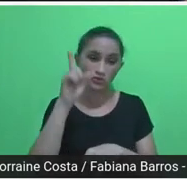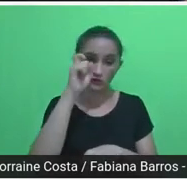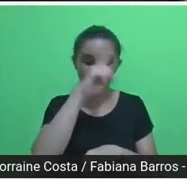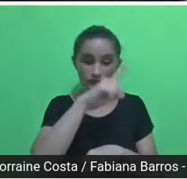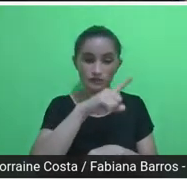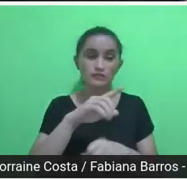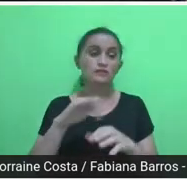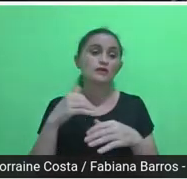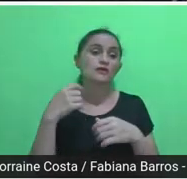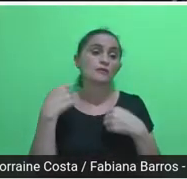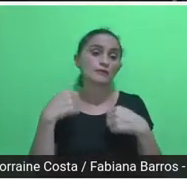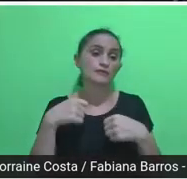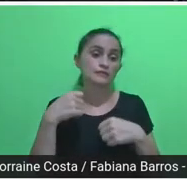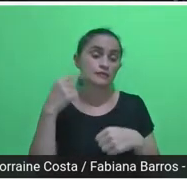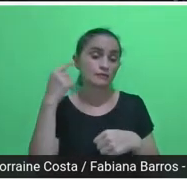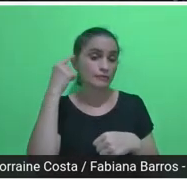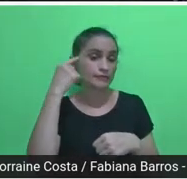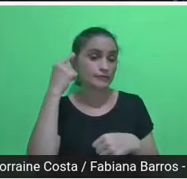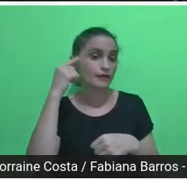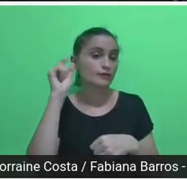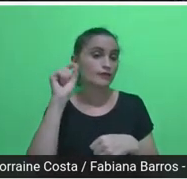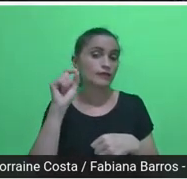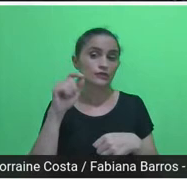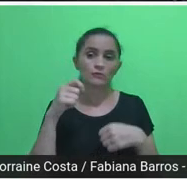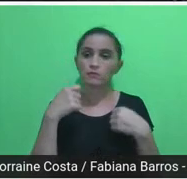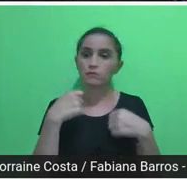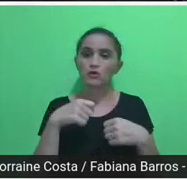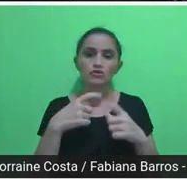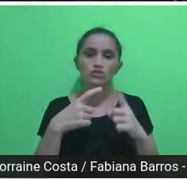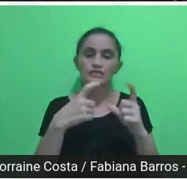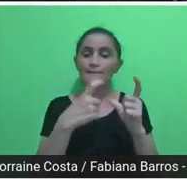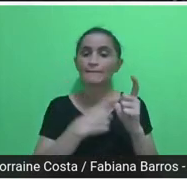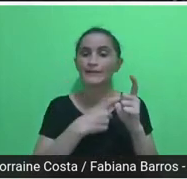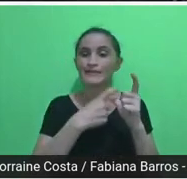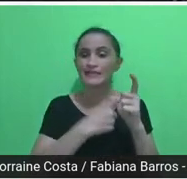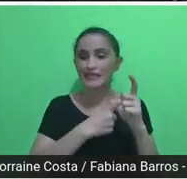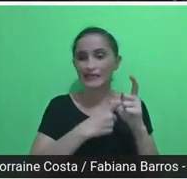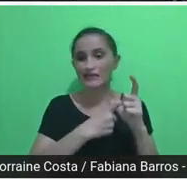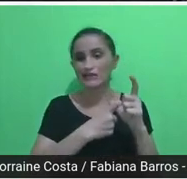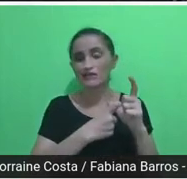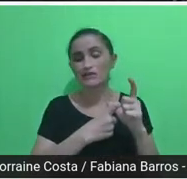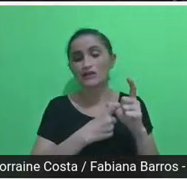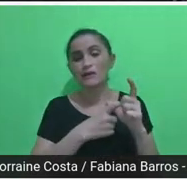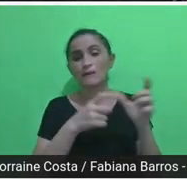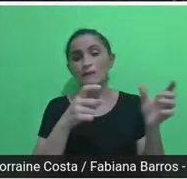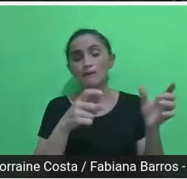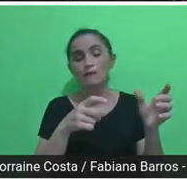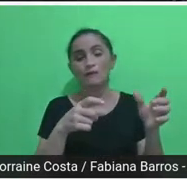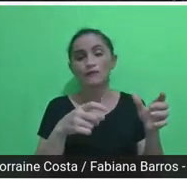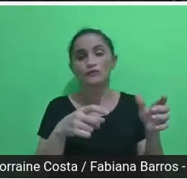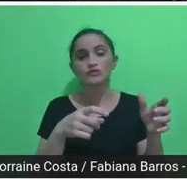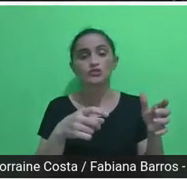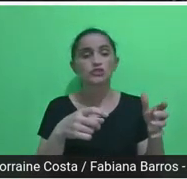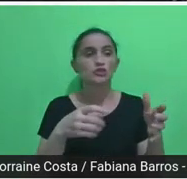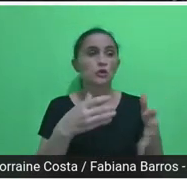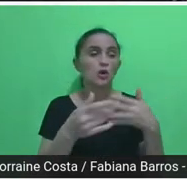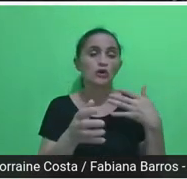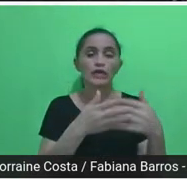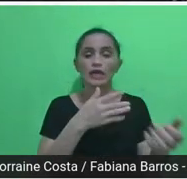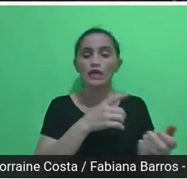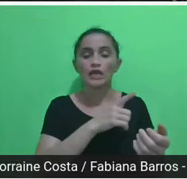depender também, né, de uma gestão pública, para que a especialização